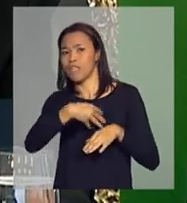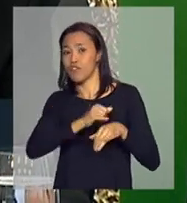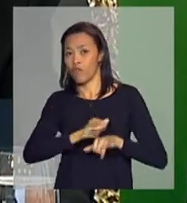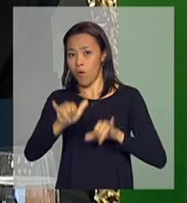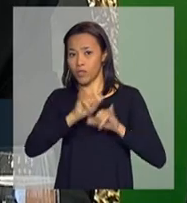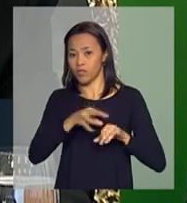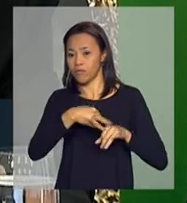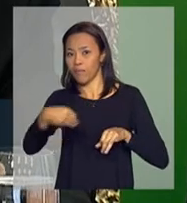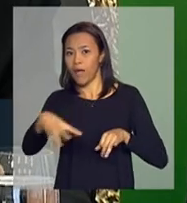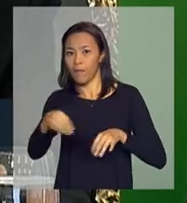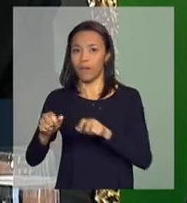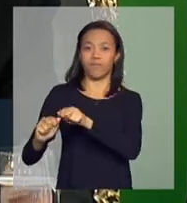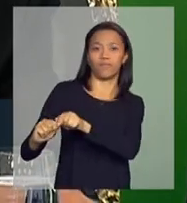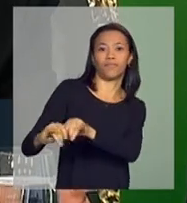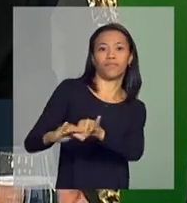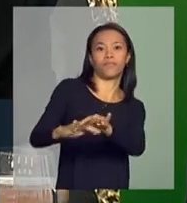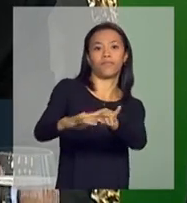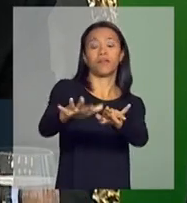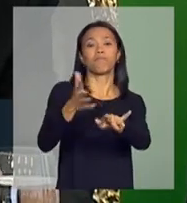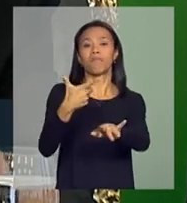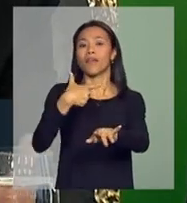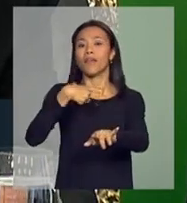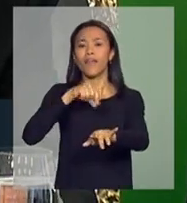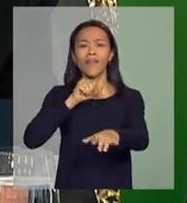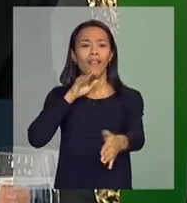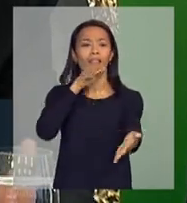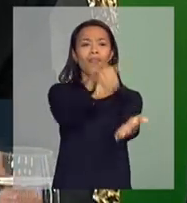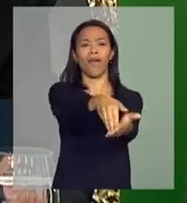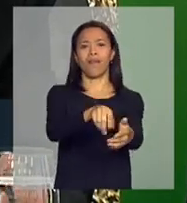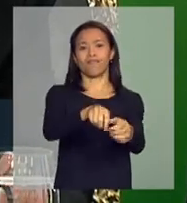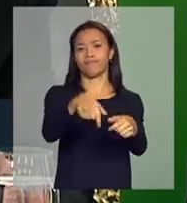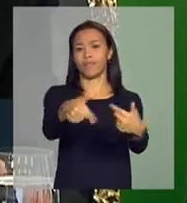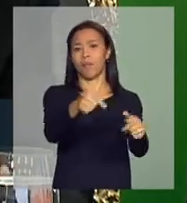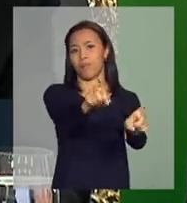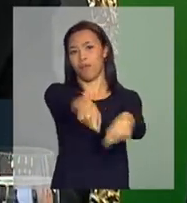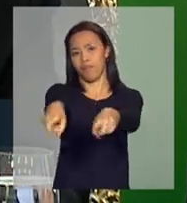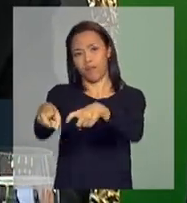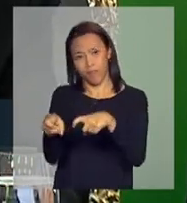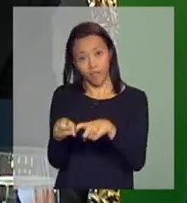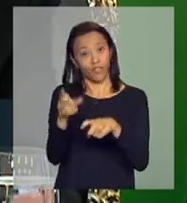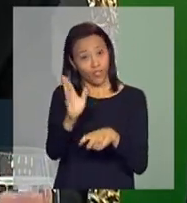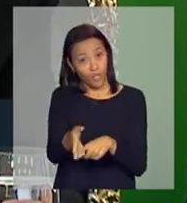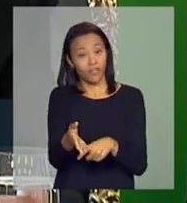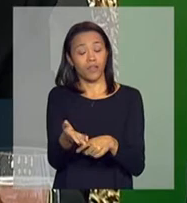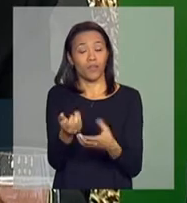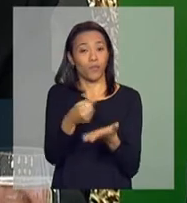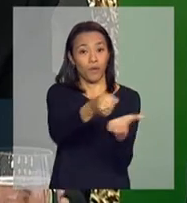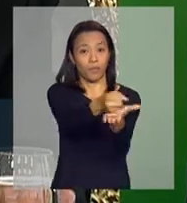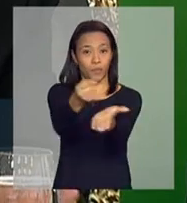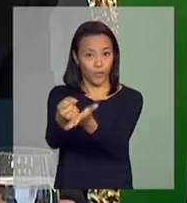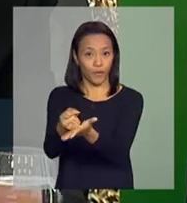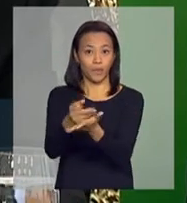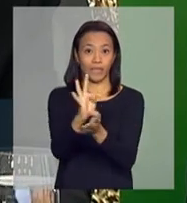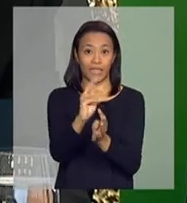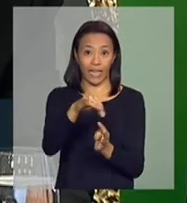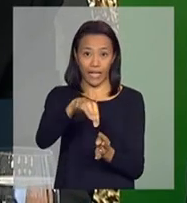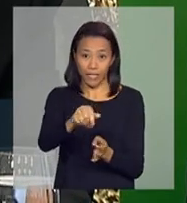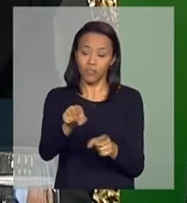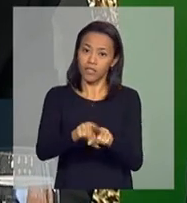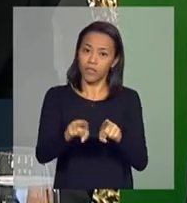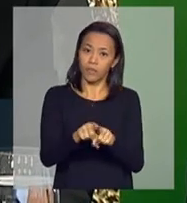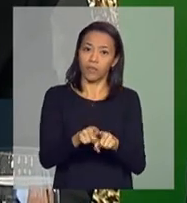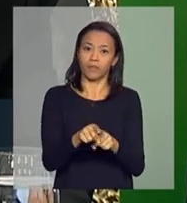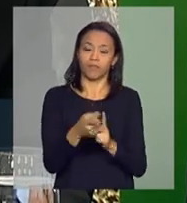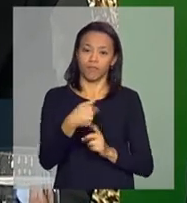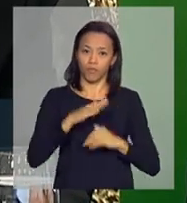produtor. Uma vez que os grandes, às vezes, já contratam assistência técnica e já têm um acesso direto com a Embrapa através dos seus